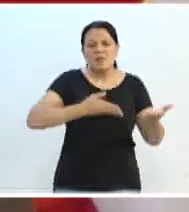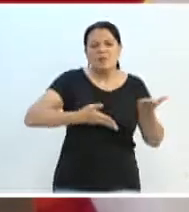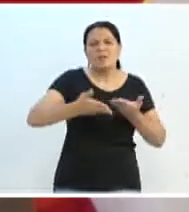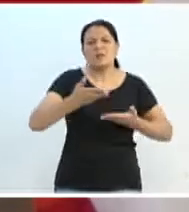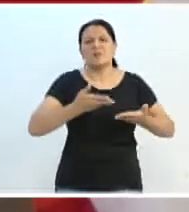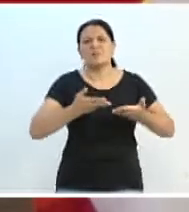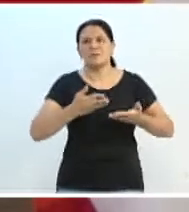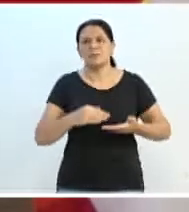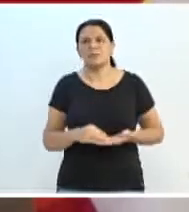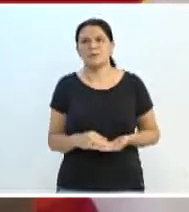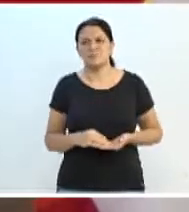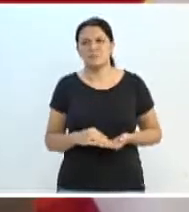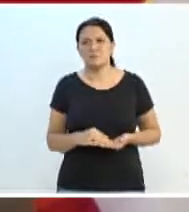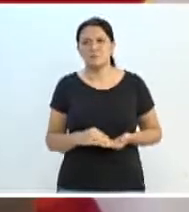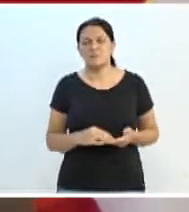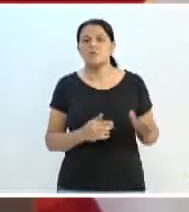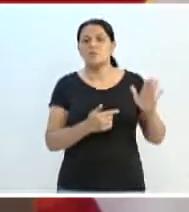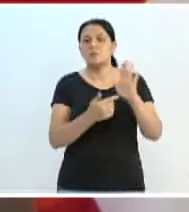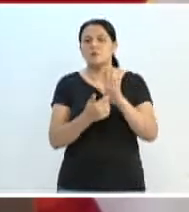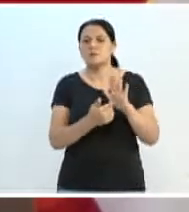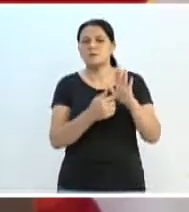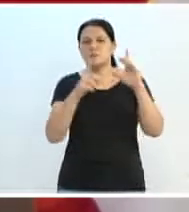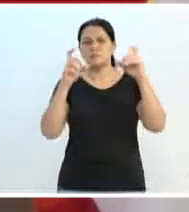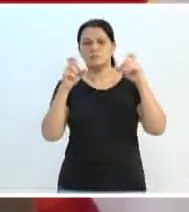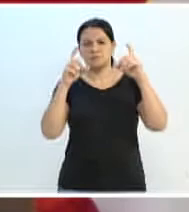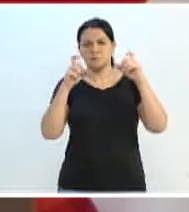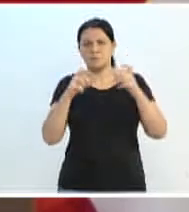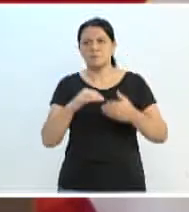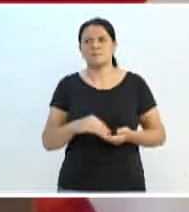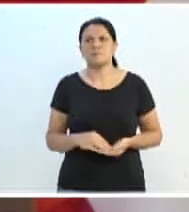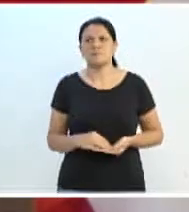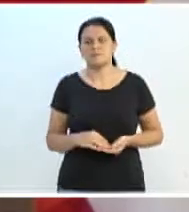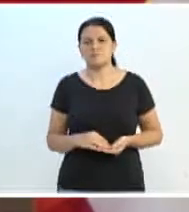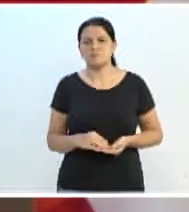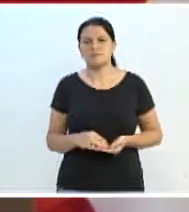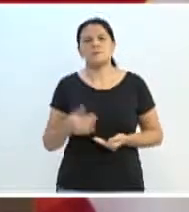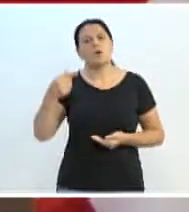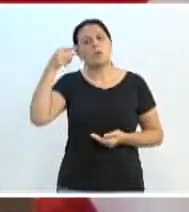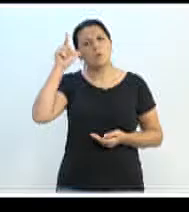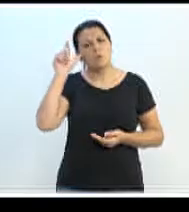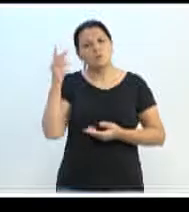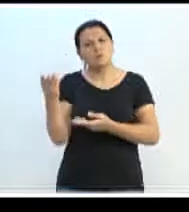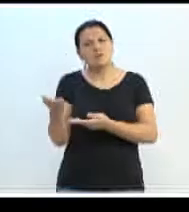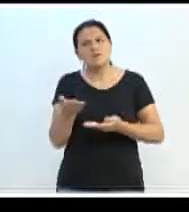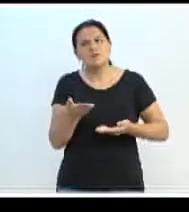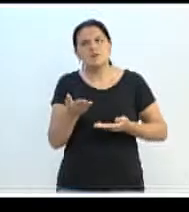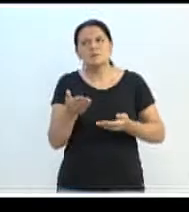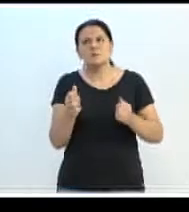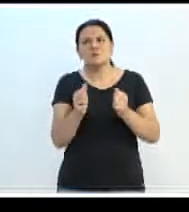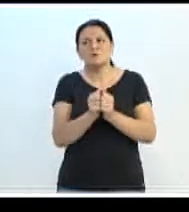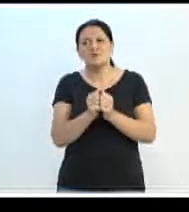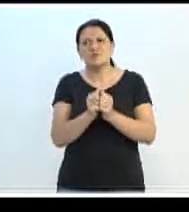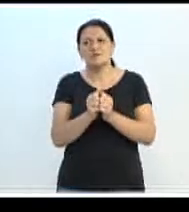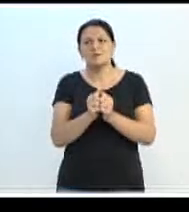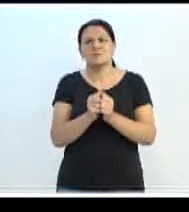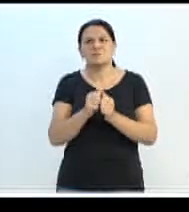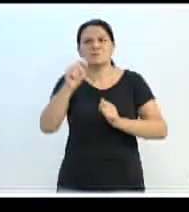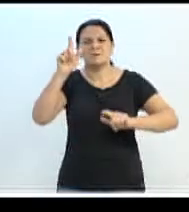para o Ari me auxiliar com as fotos. Ontem nós visitamos, junto com a TVL, o setor de Oncologia